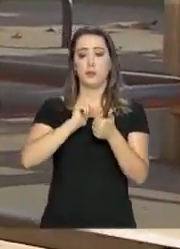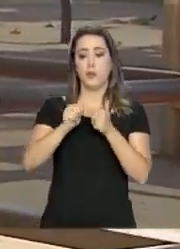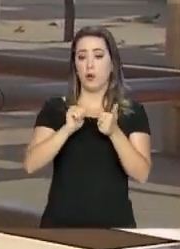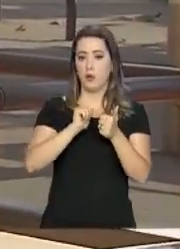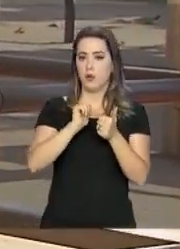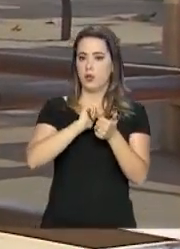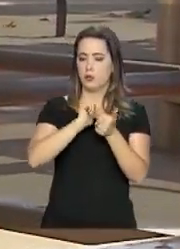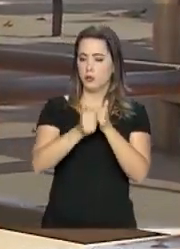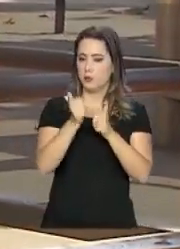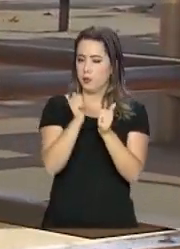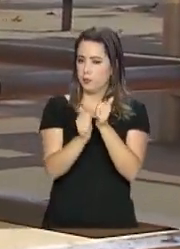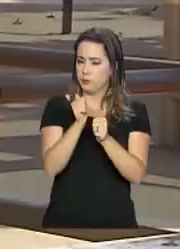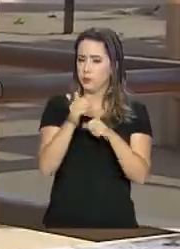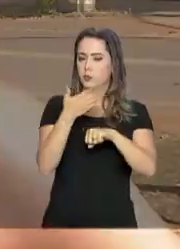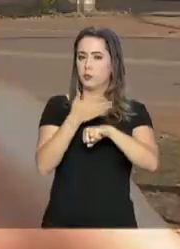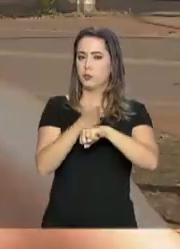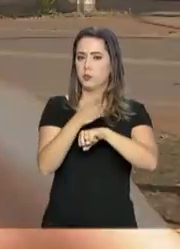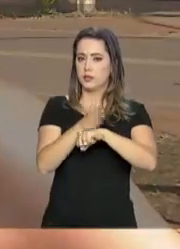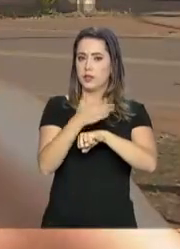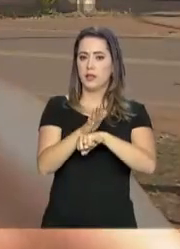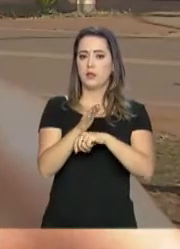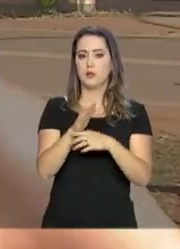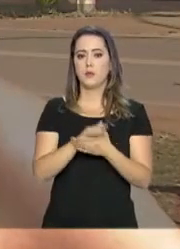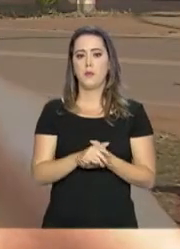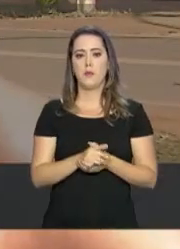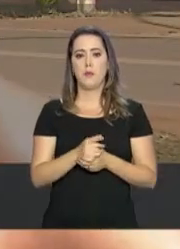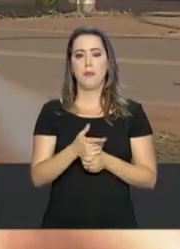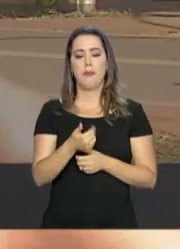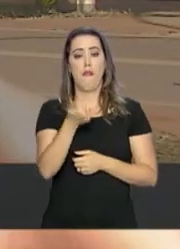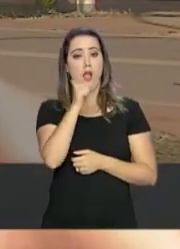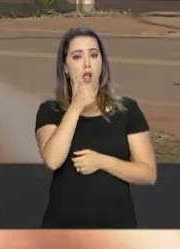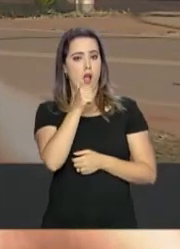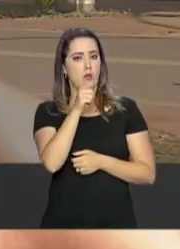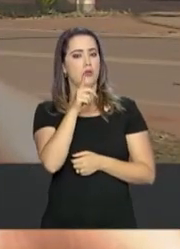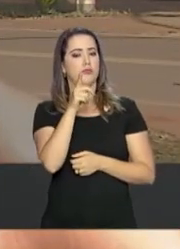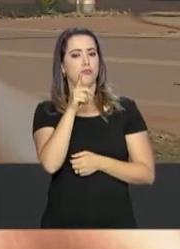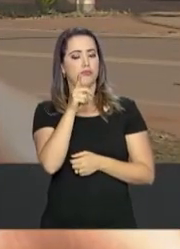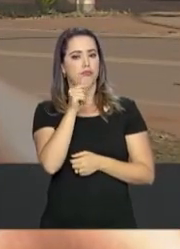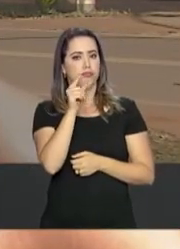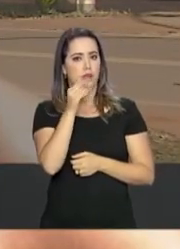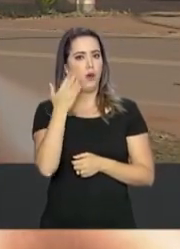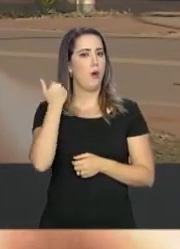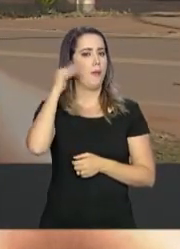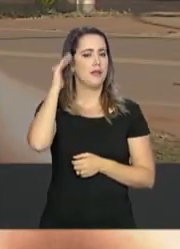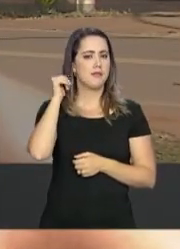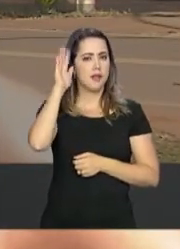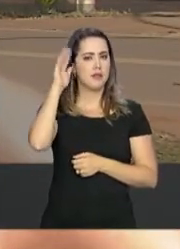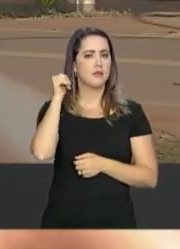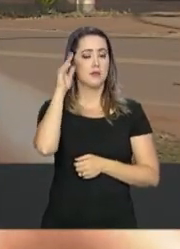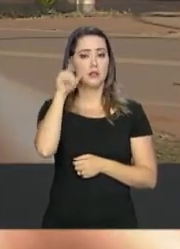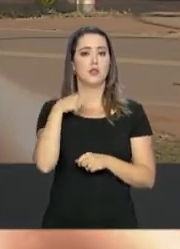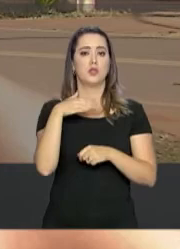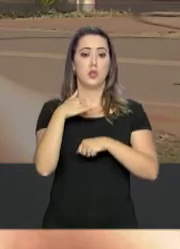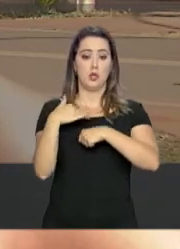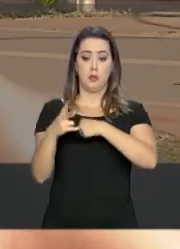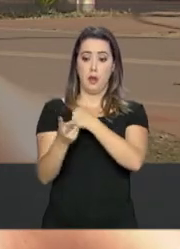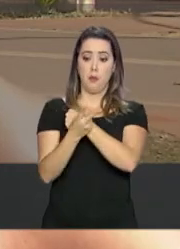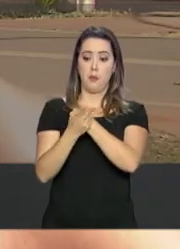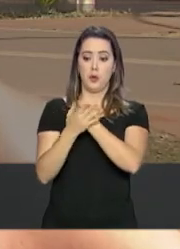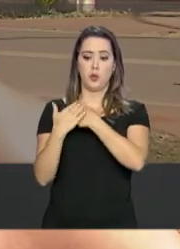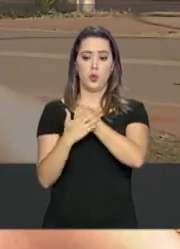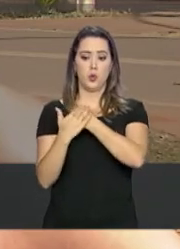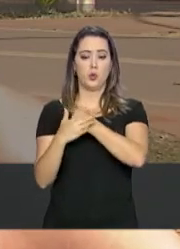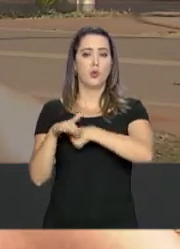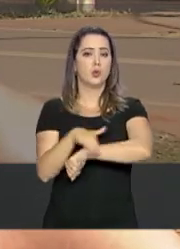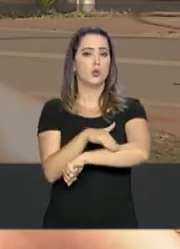atenção especial com a hidratação. Hidratação muito maior do que no período normal, protetor solar também, é importante. Os óculos escuros, às vezes